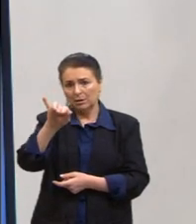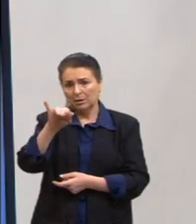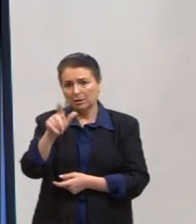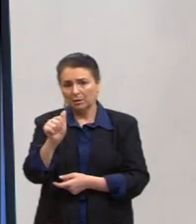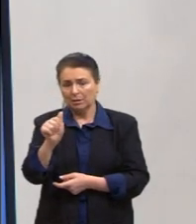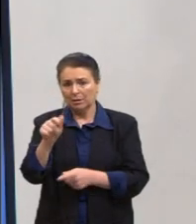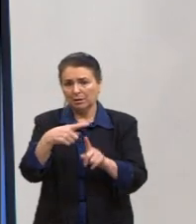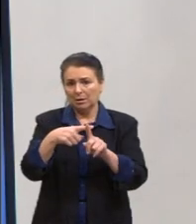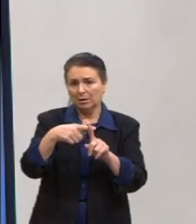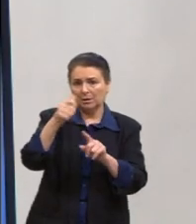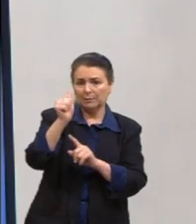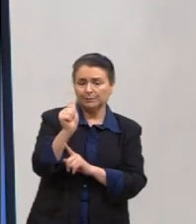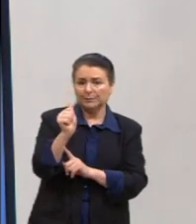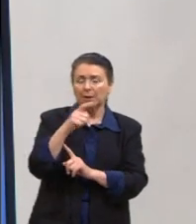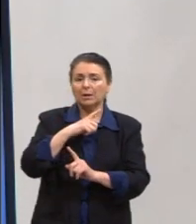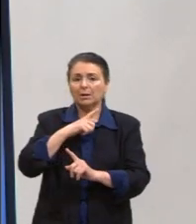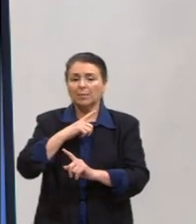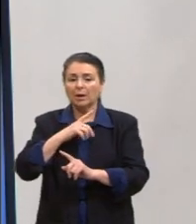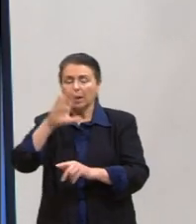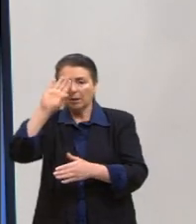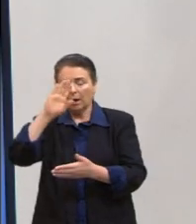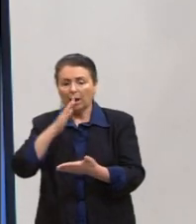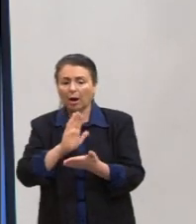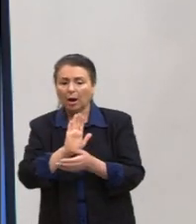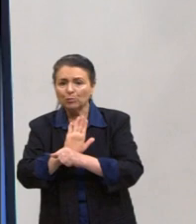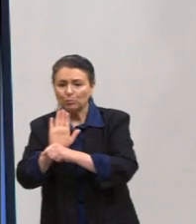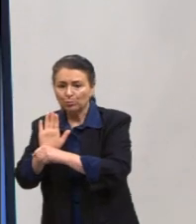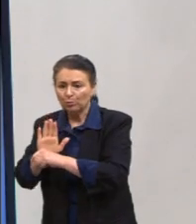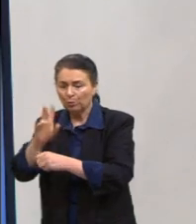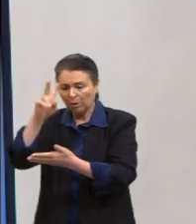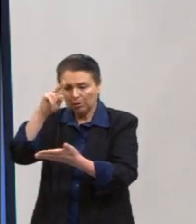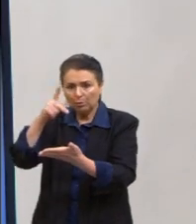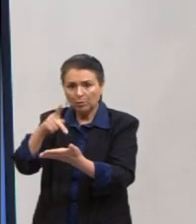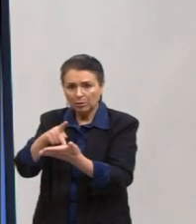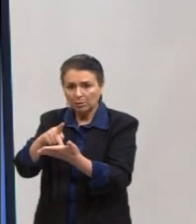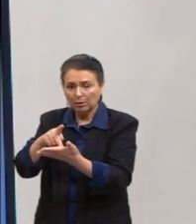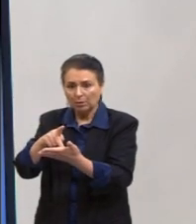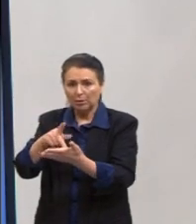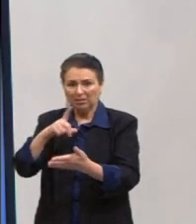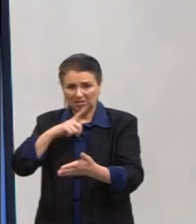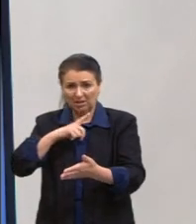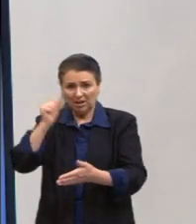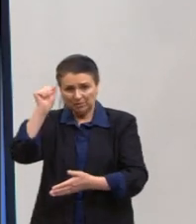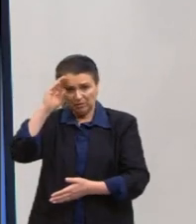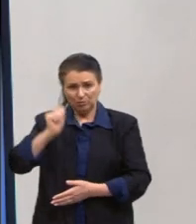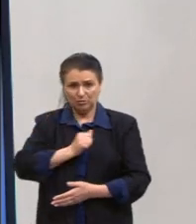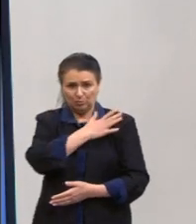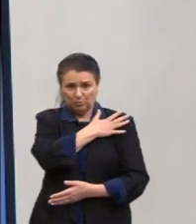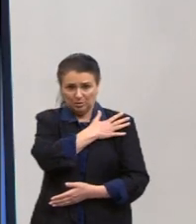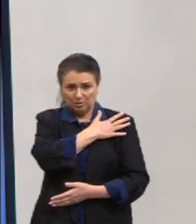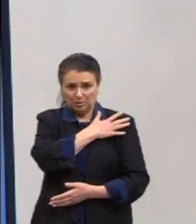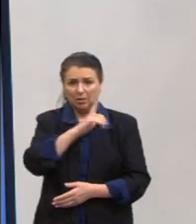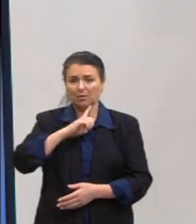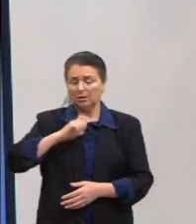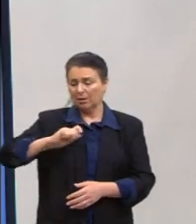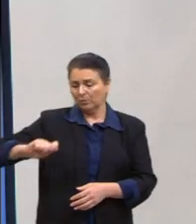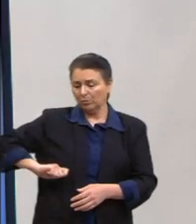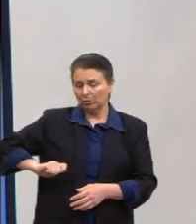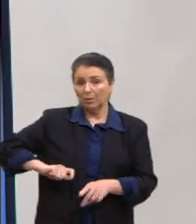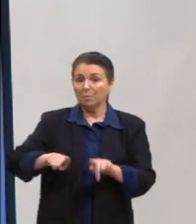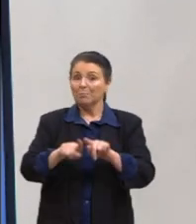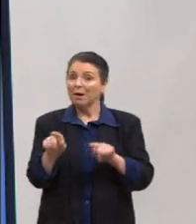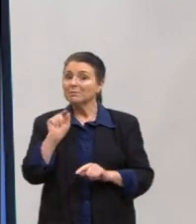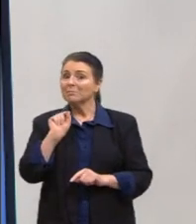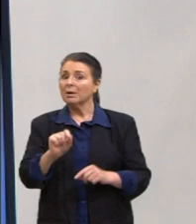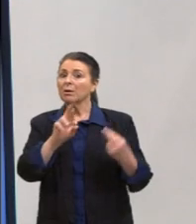Verdade ajudou um pouco a reconhecer ao estado dizer que realmente teve ditadura, teve tortura, mas os torturadores ainda assim